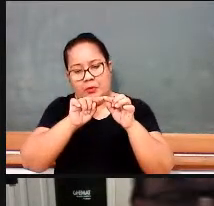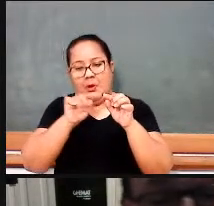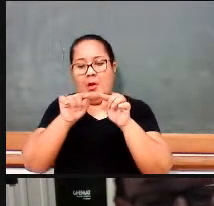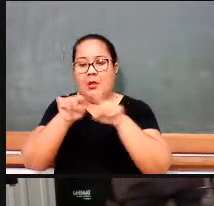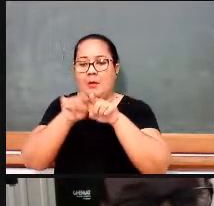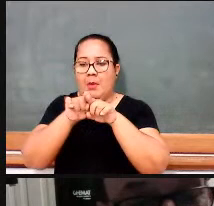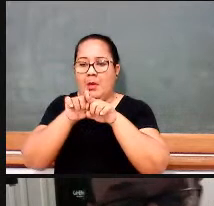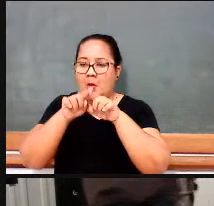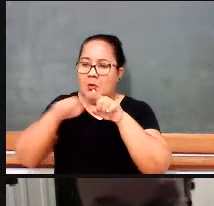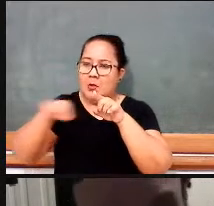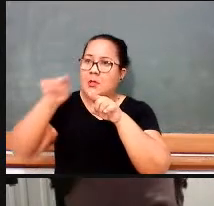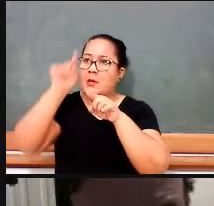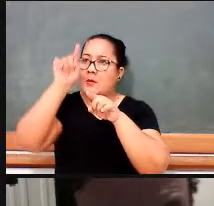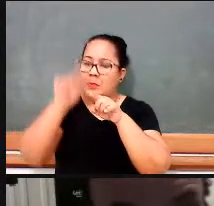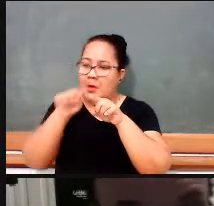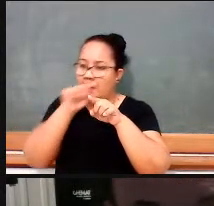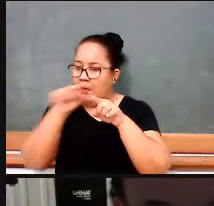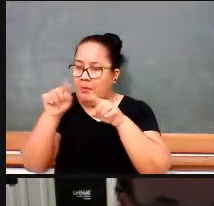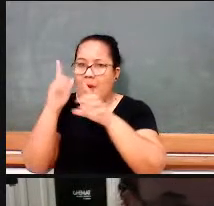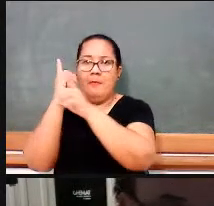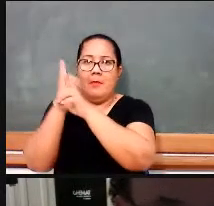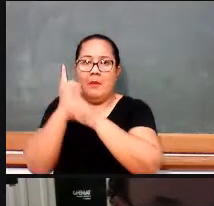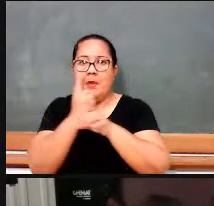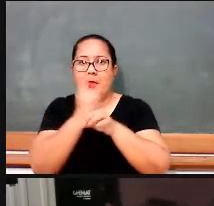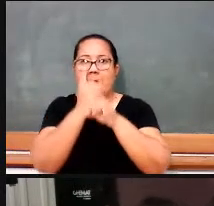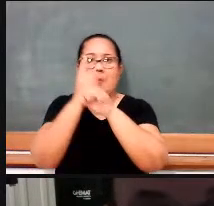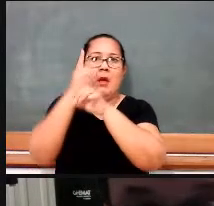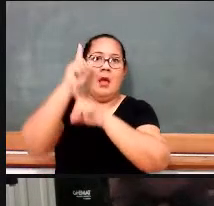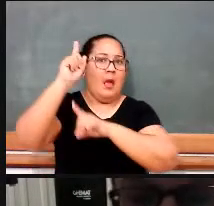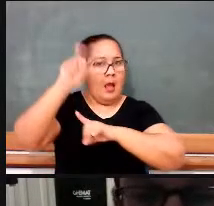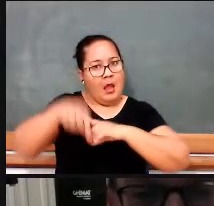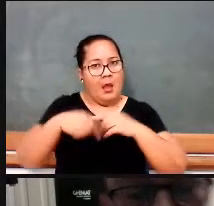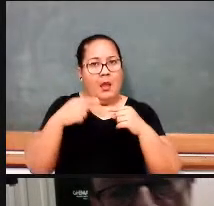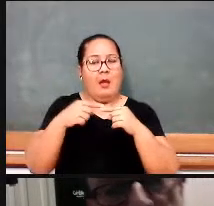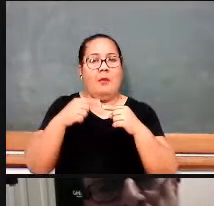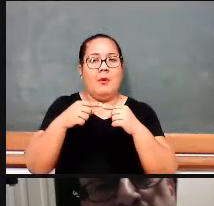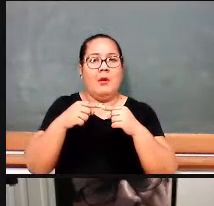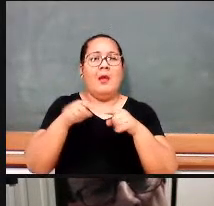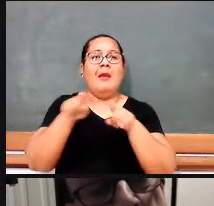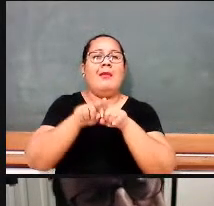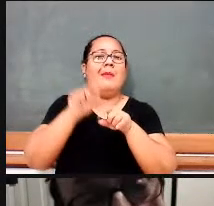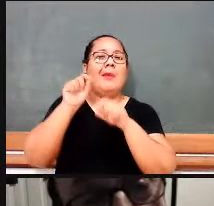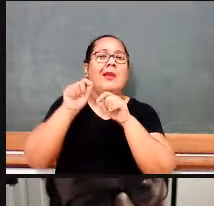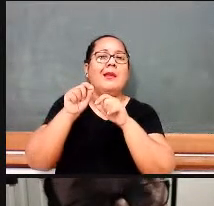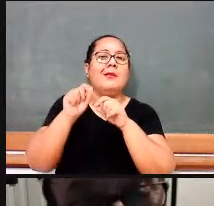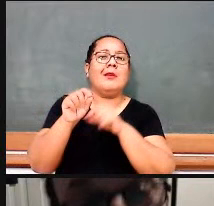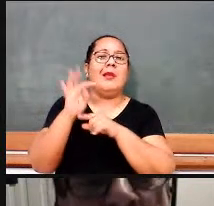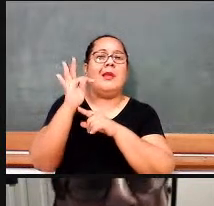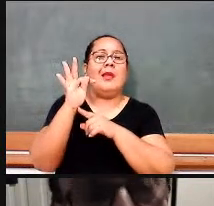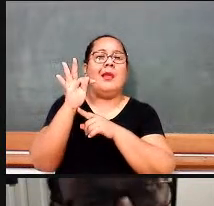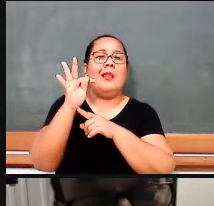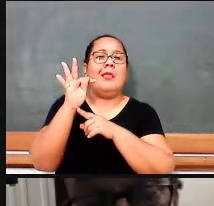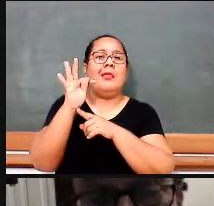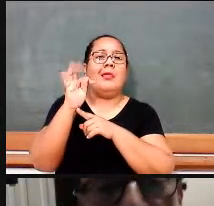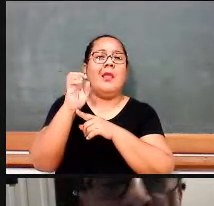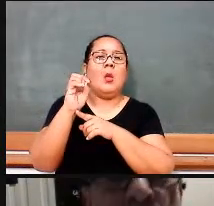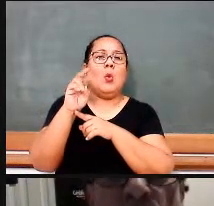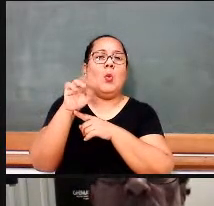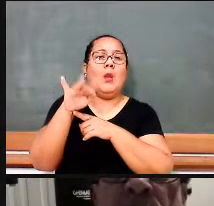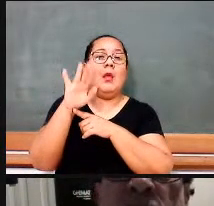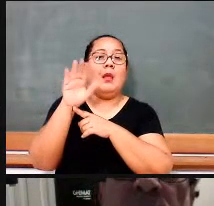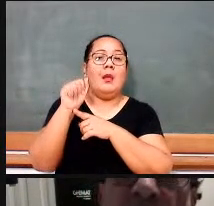círculos iguais, achar um terceiro, etc, e também um teorema. A gente poderia pensar, puxa, mas como é que era isso aí?